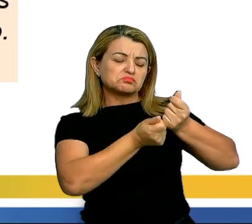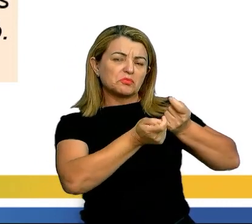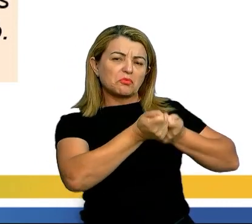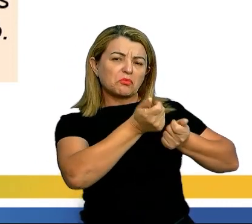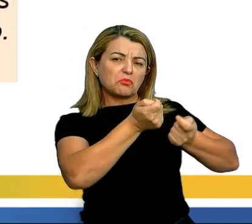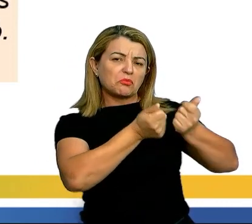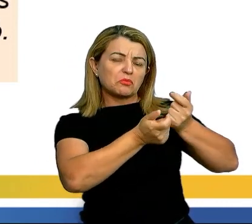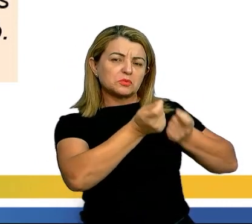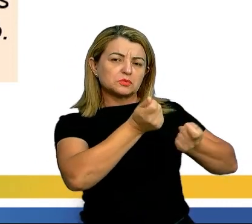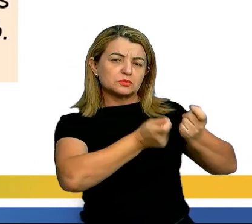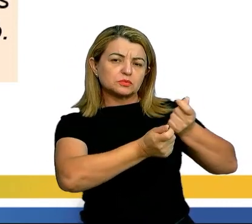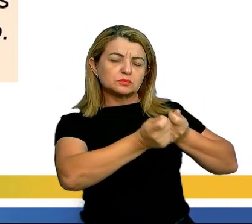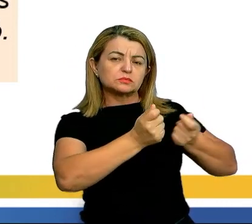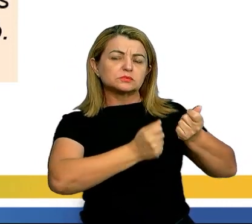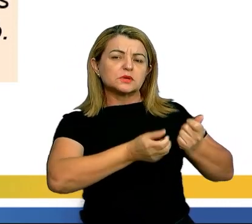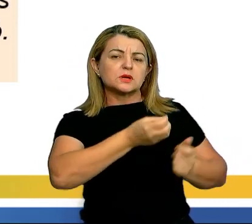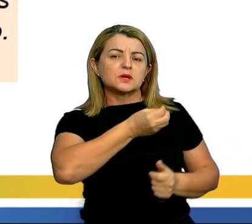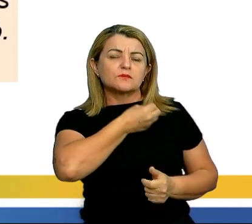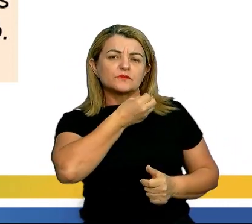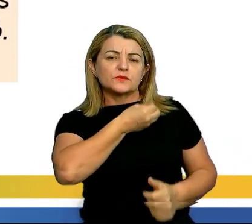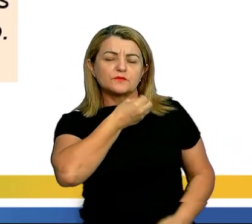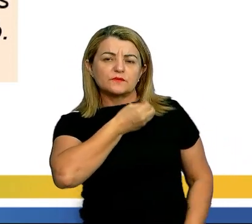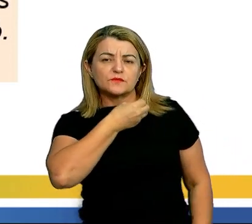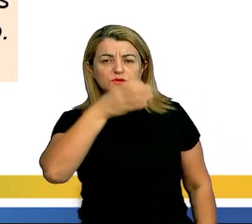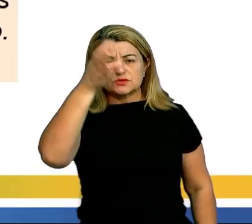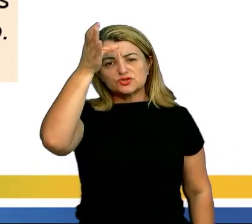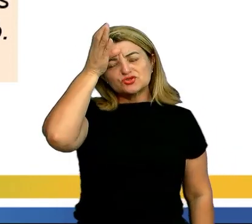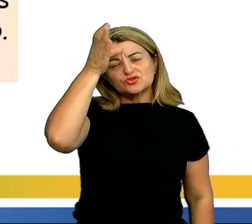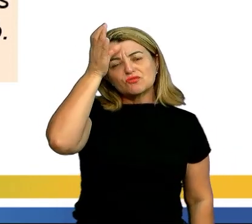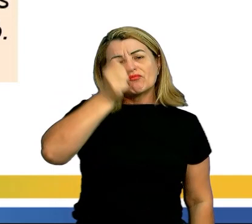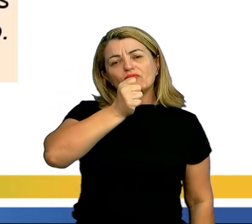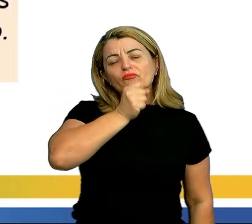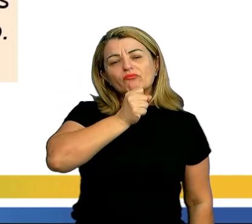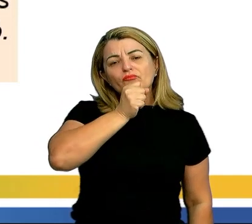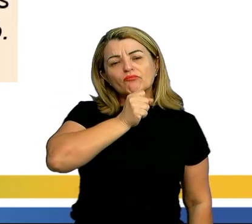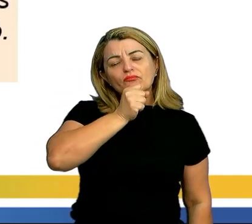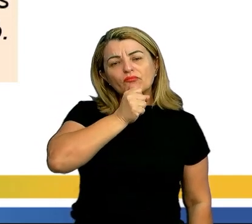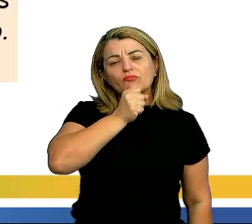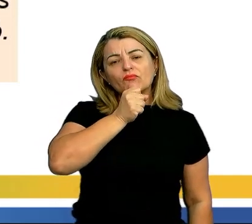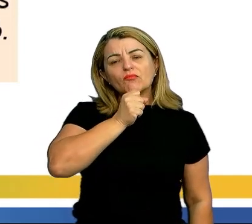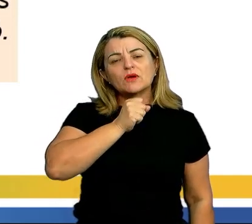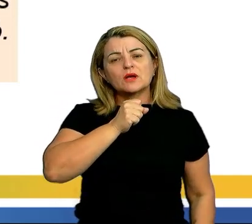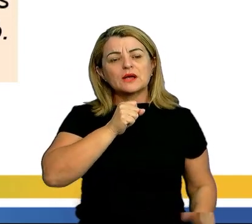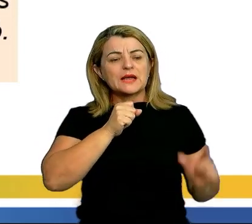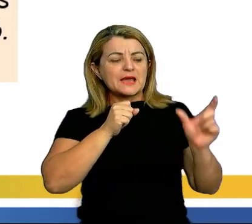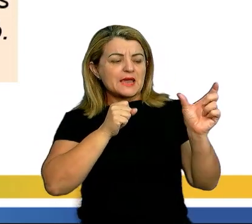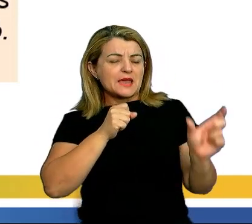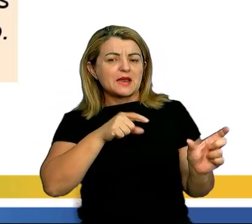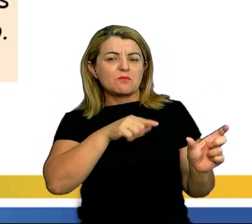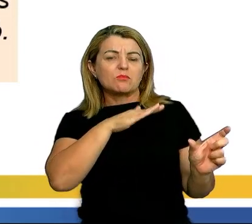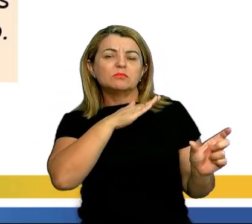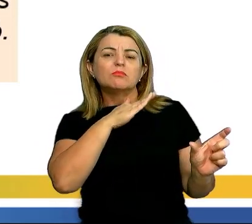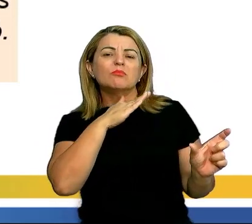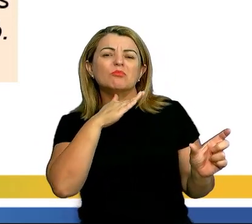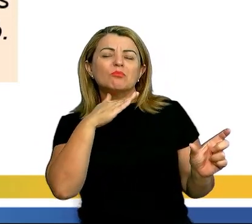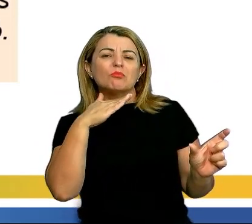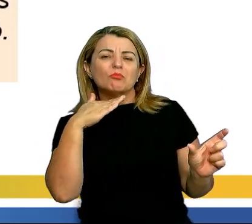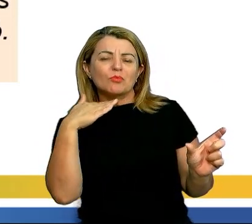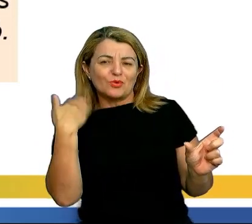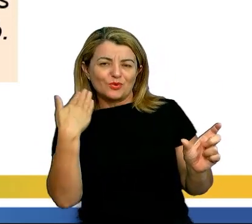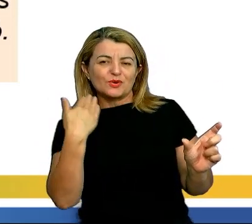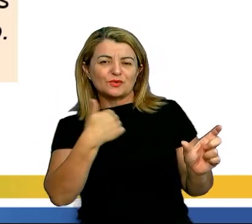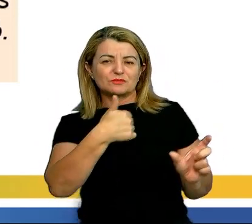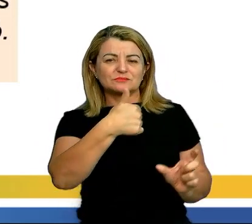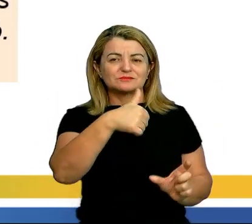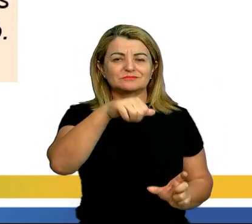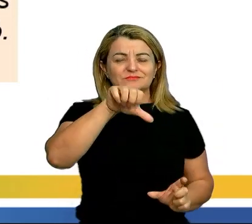Vivia com uma tia velha, tia avó. Morreu de tuberculose em 1915, que era aí